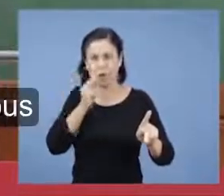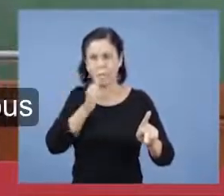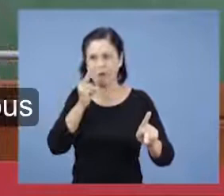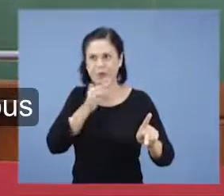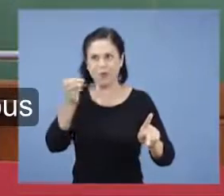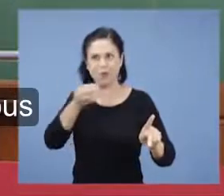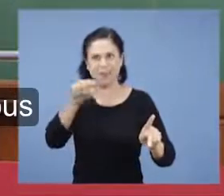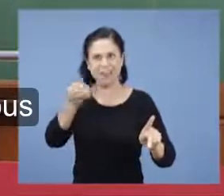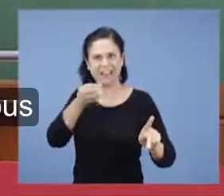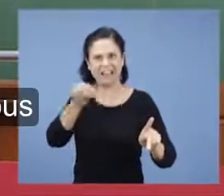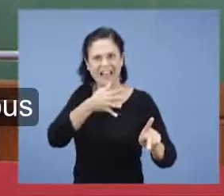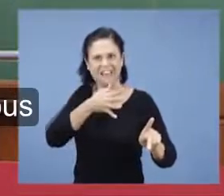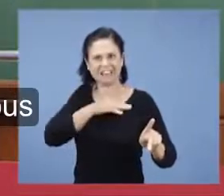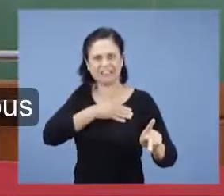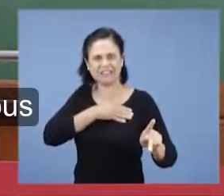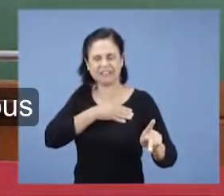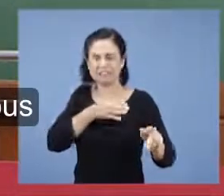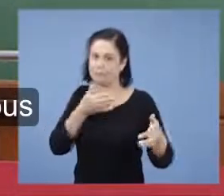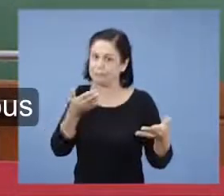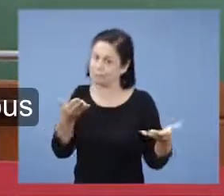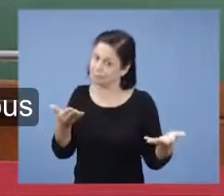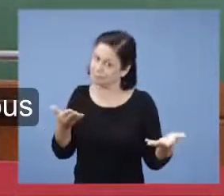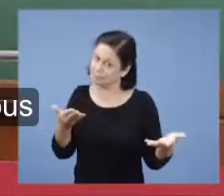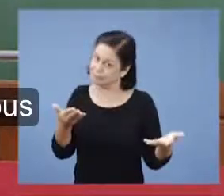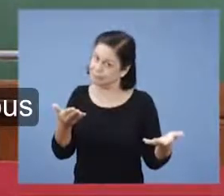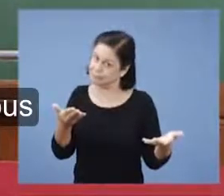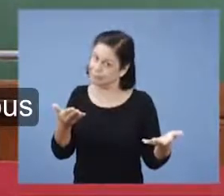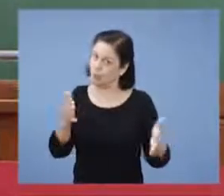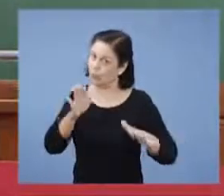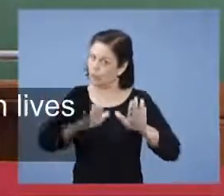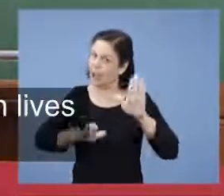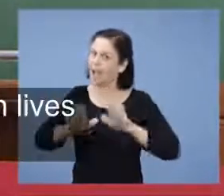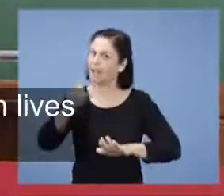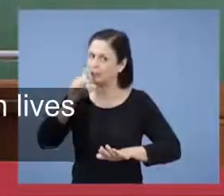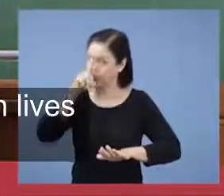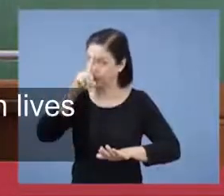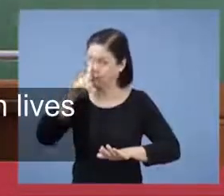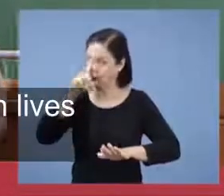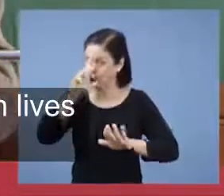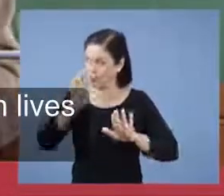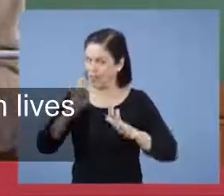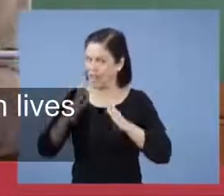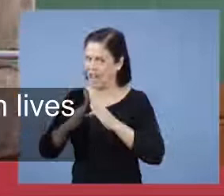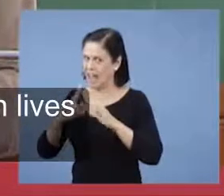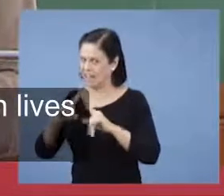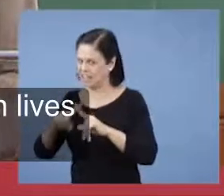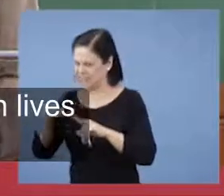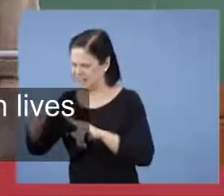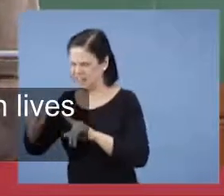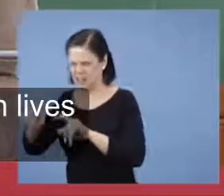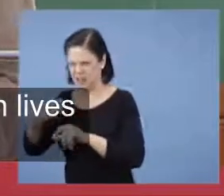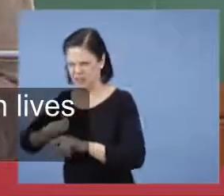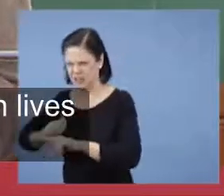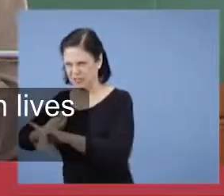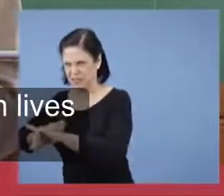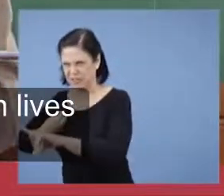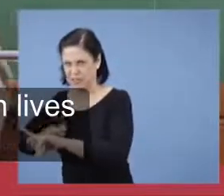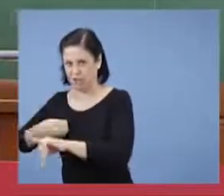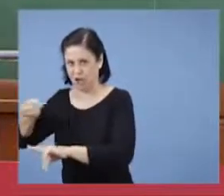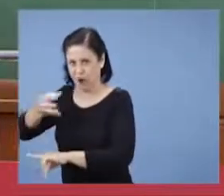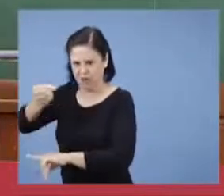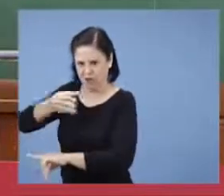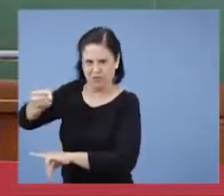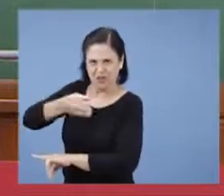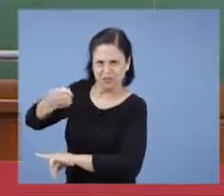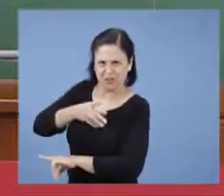Então, essas novidades, elas são perigosas. A igreja não vive de novidades. A igreja vive